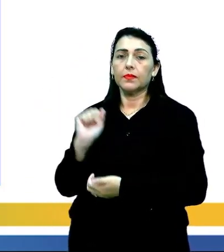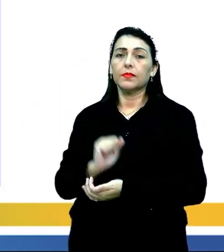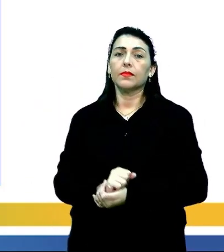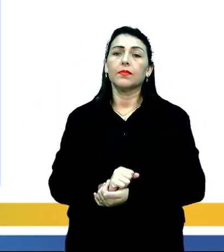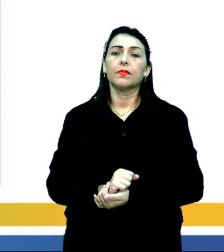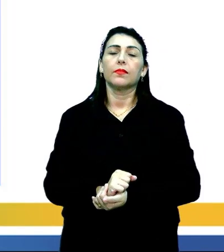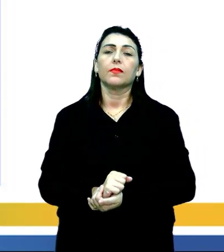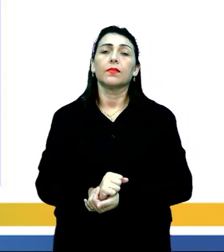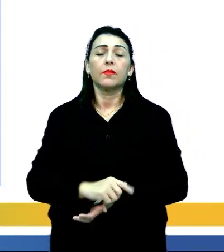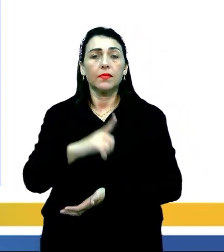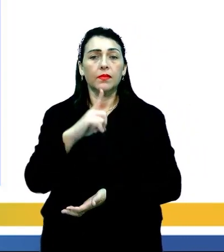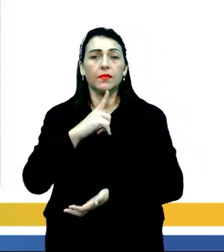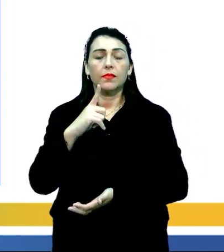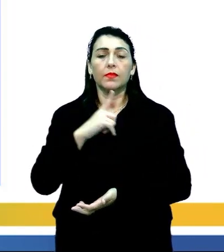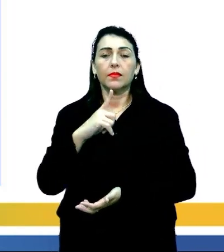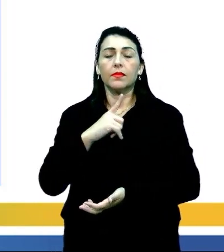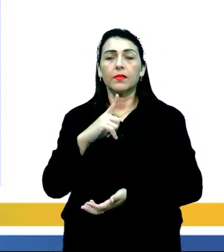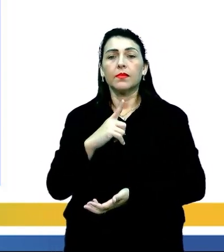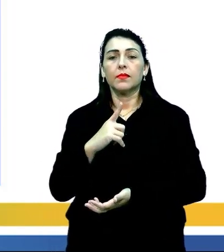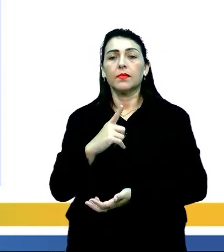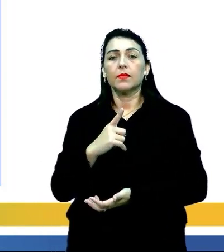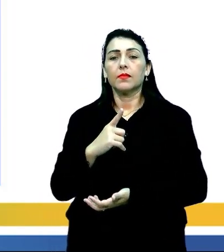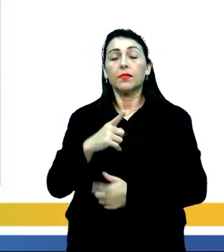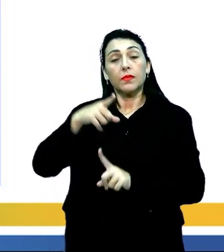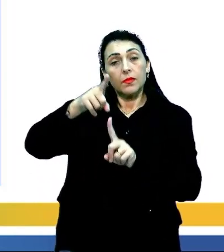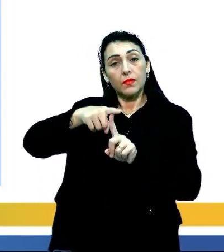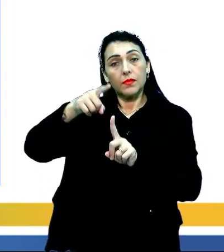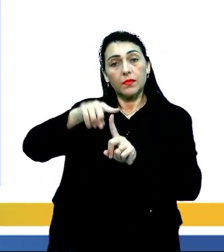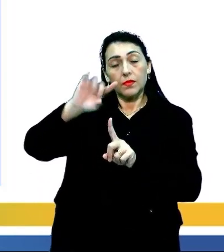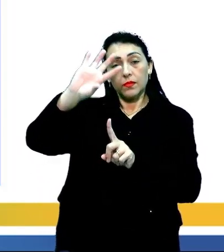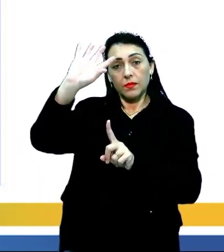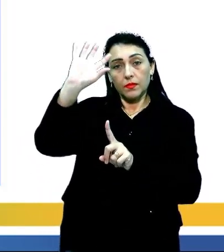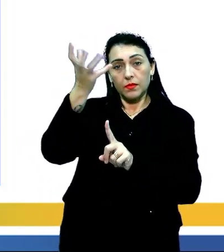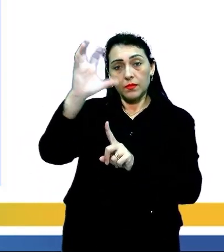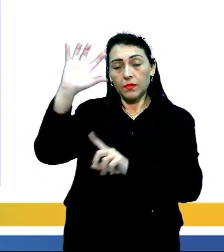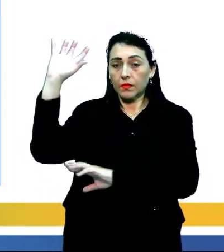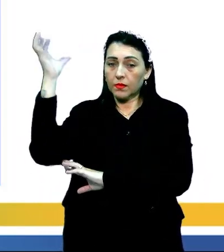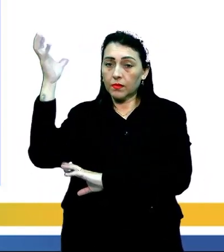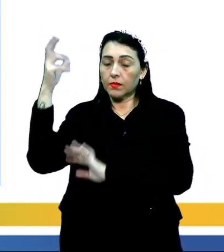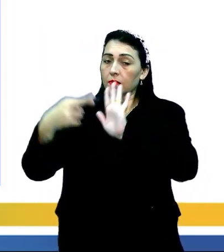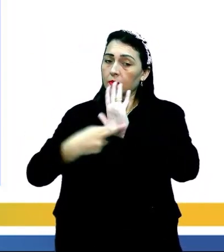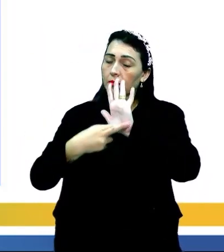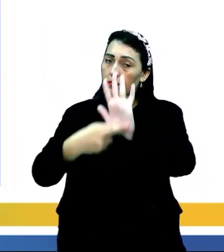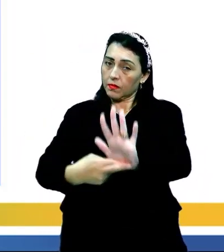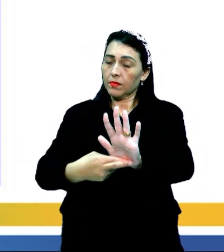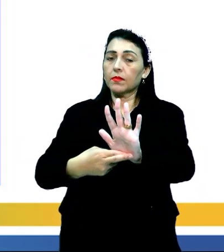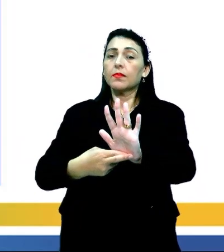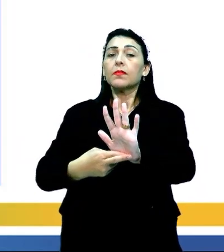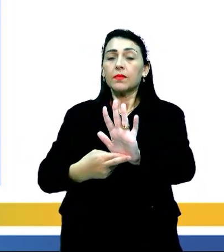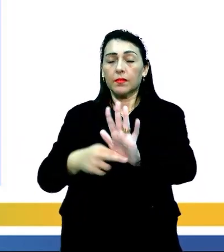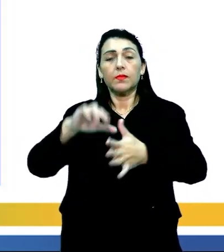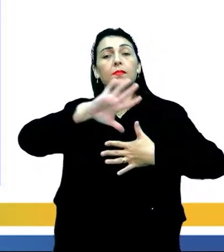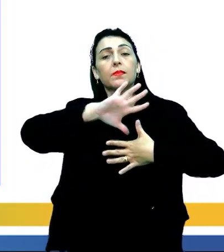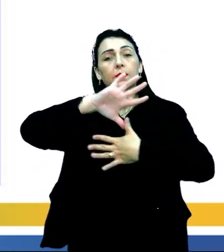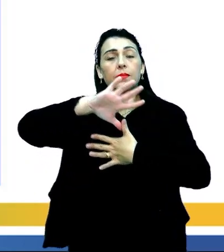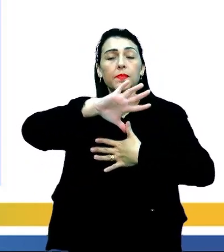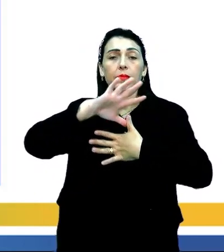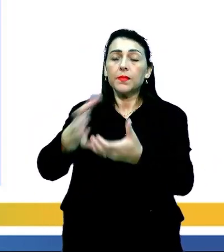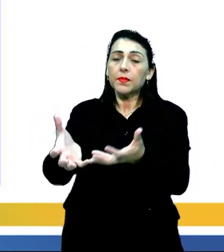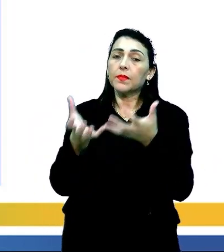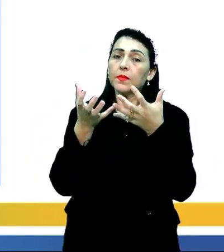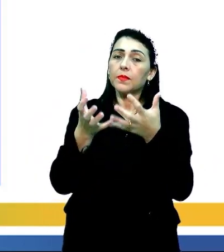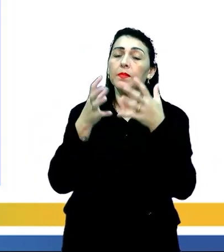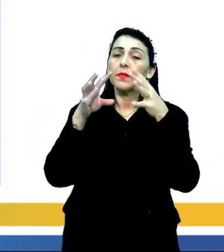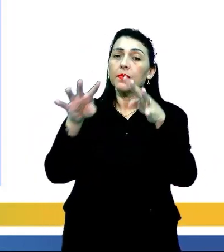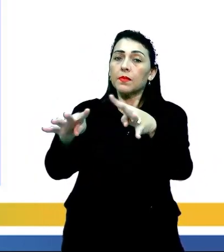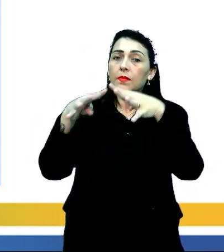onde nós temos aqui os domínios morfoclimáticos representados e bem distribuídos no mapa e eu quero